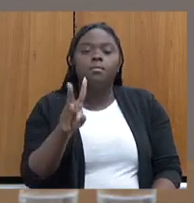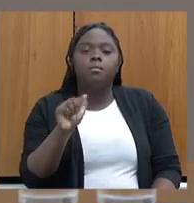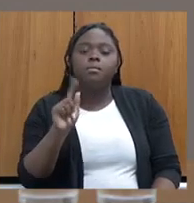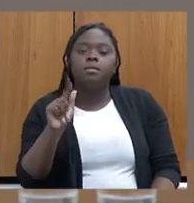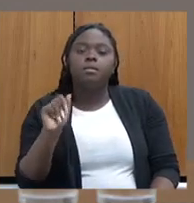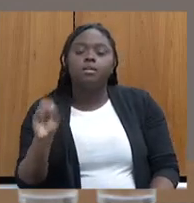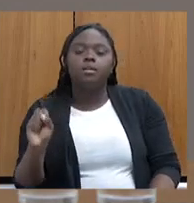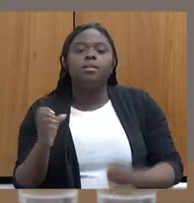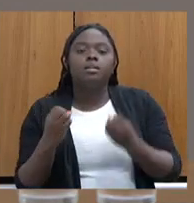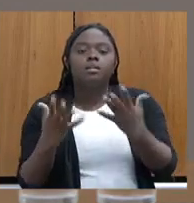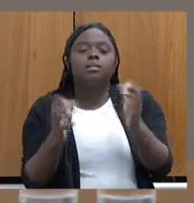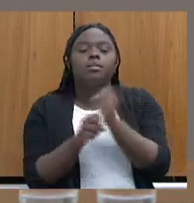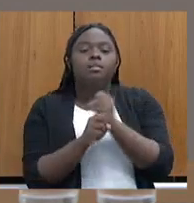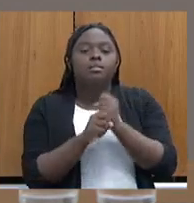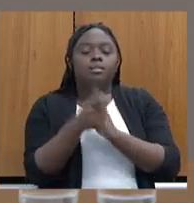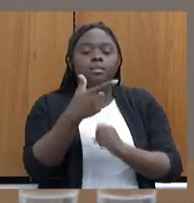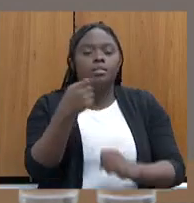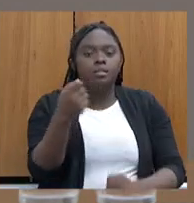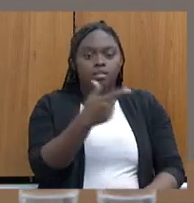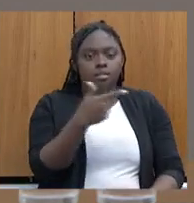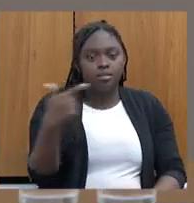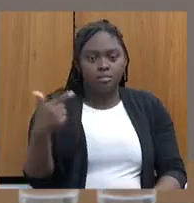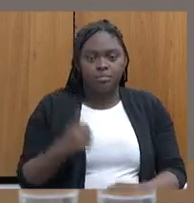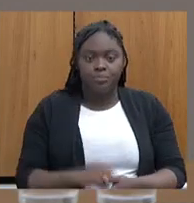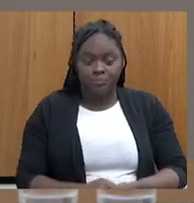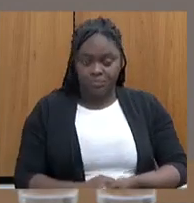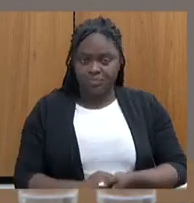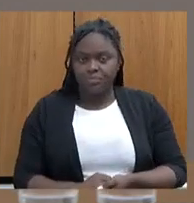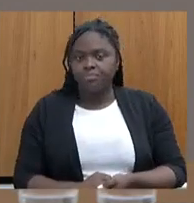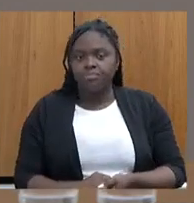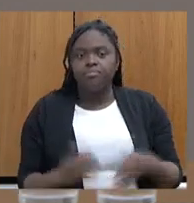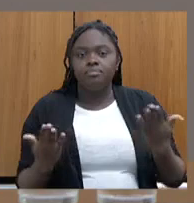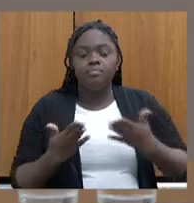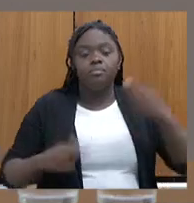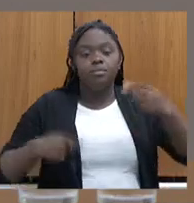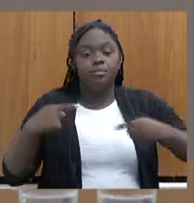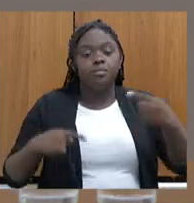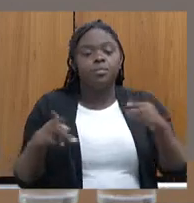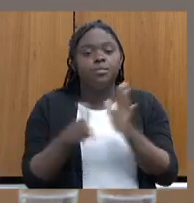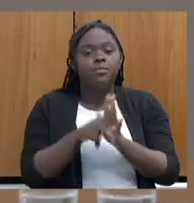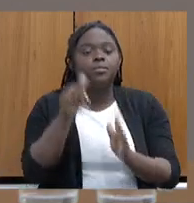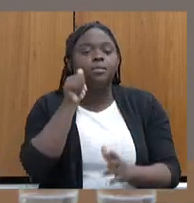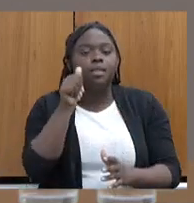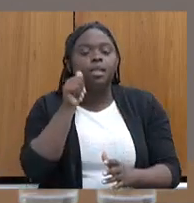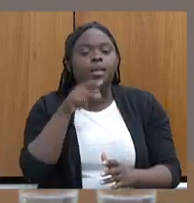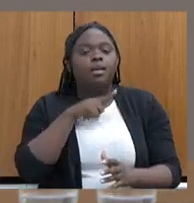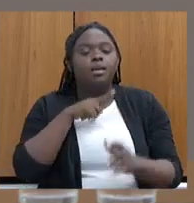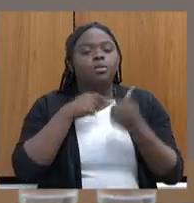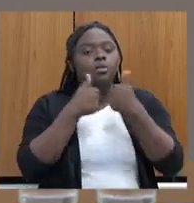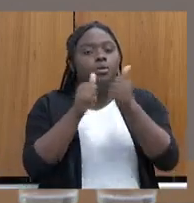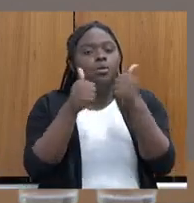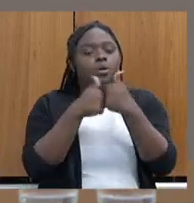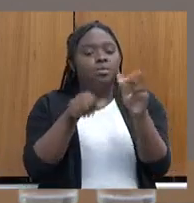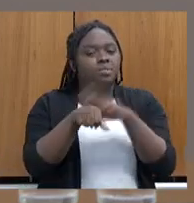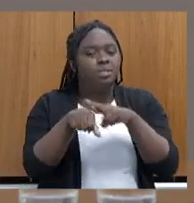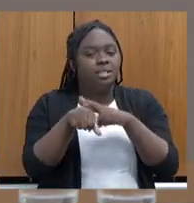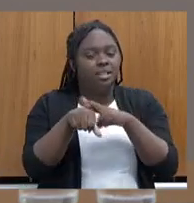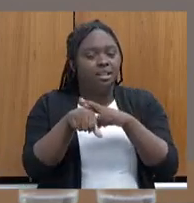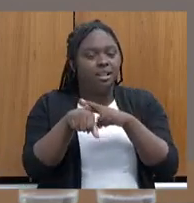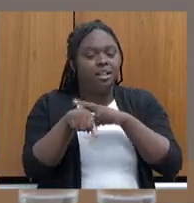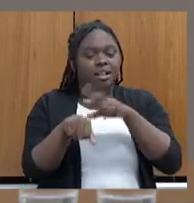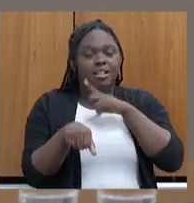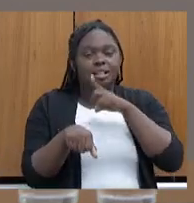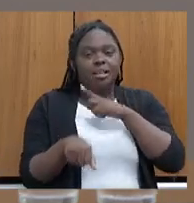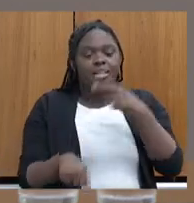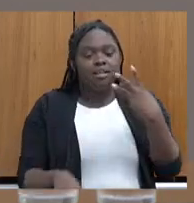Por favor. Políticas para as mulheres. Nós temos os ônibus Lilás, que tem 3.700, tivemos 3